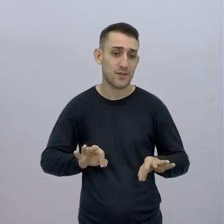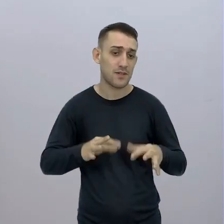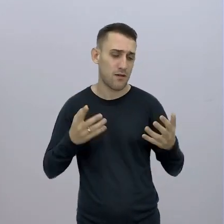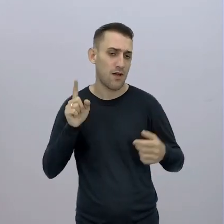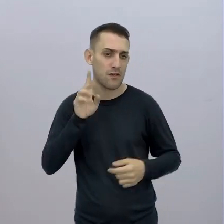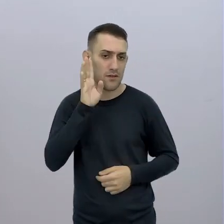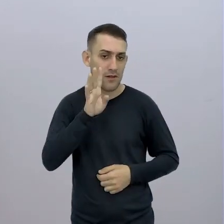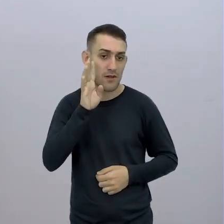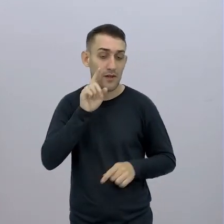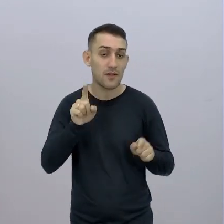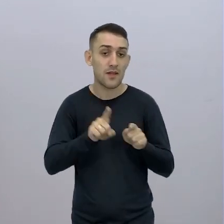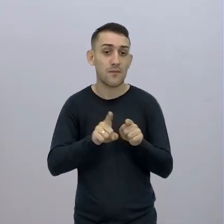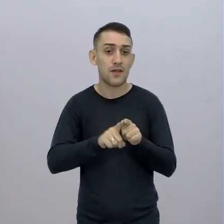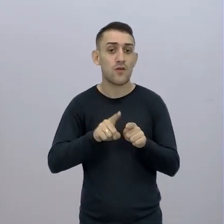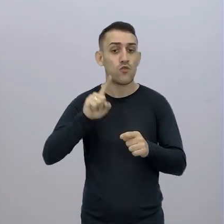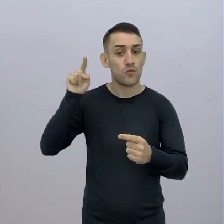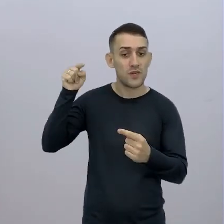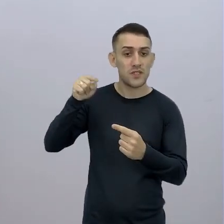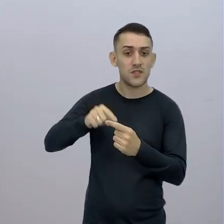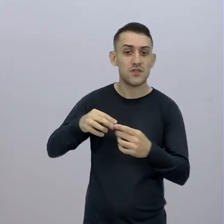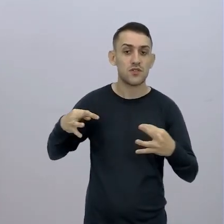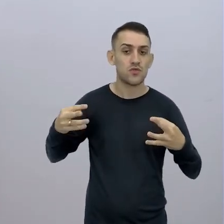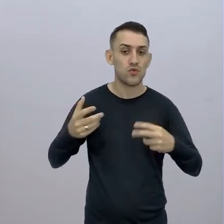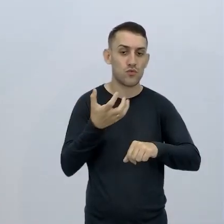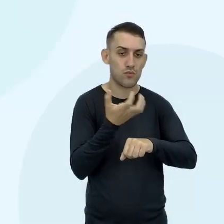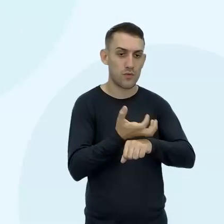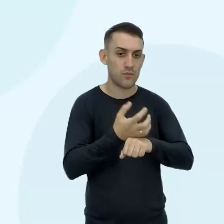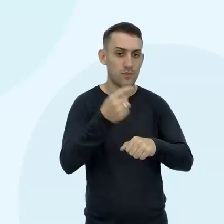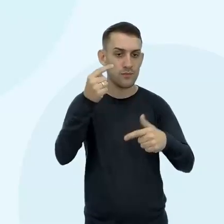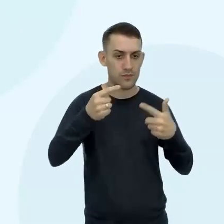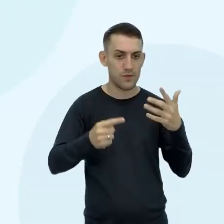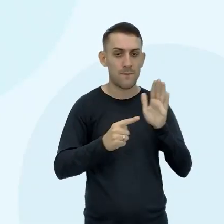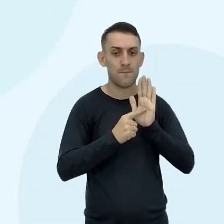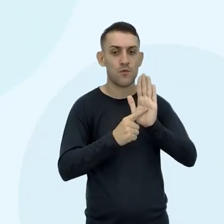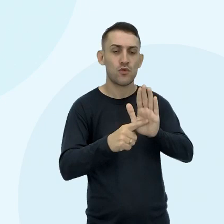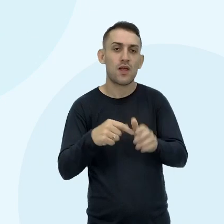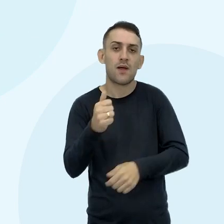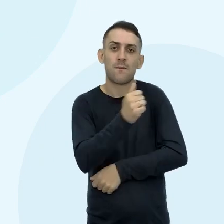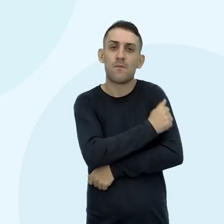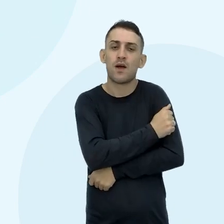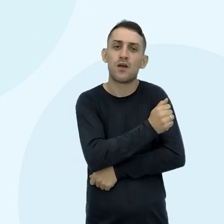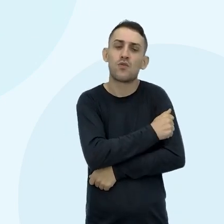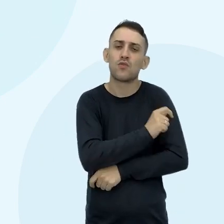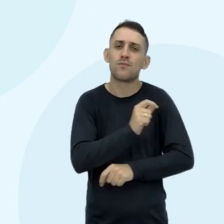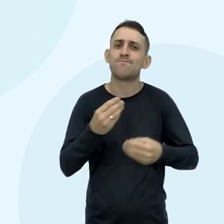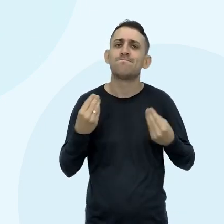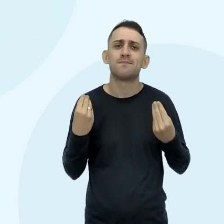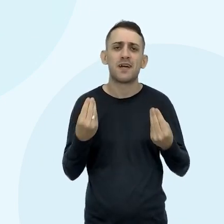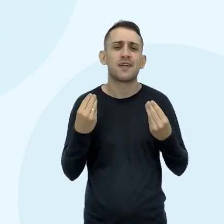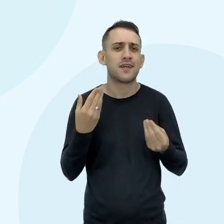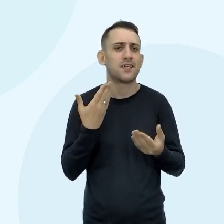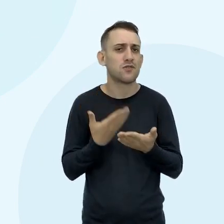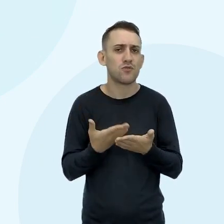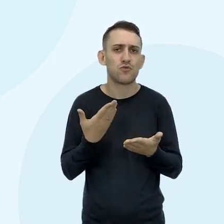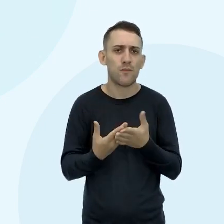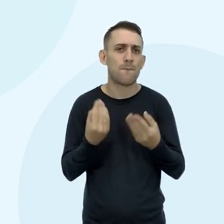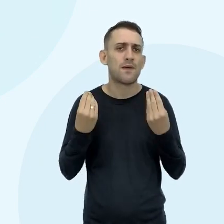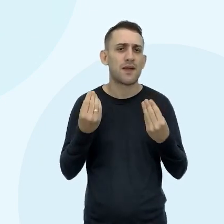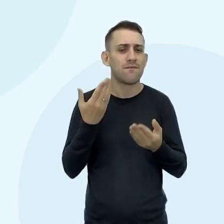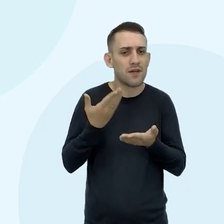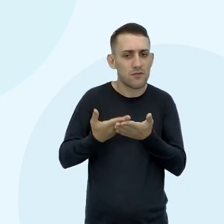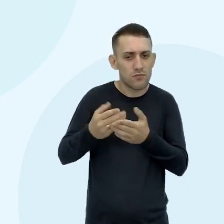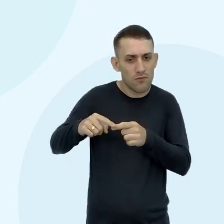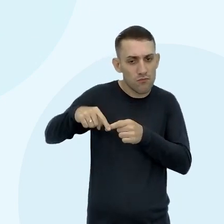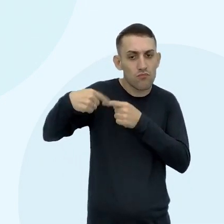bacana aí Então o objetivo de cada componente A ideia é essa Mostrar para o estudante Para que ele estudou Para que ele vai estudar cada